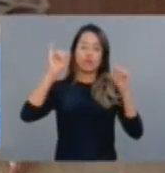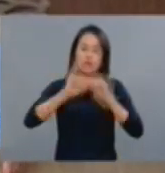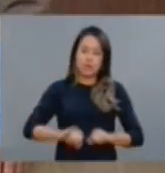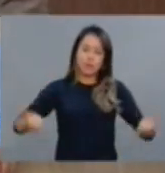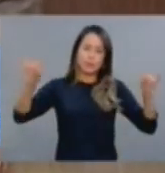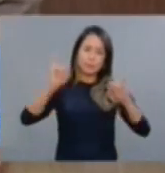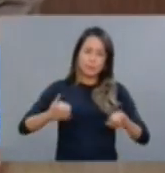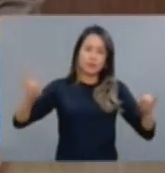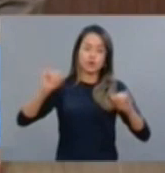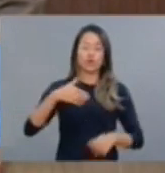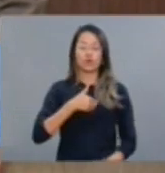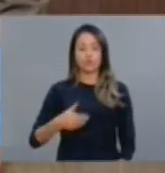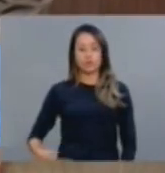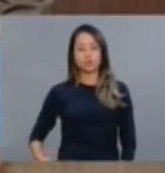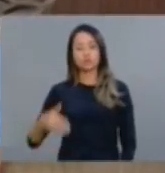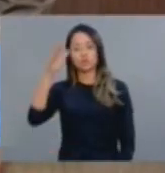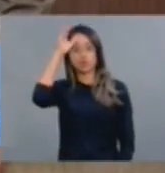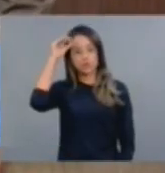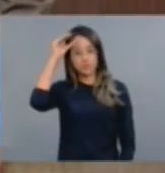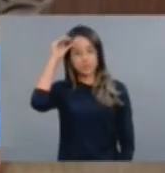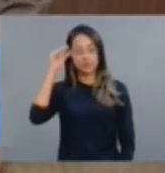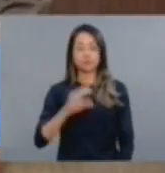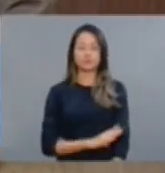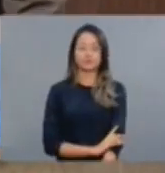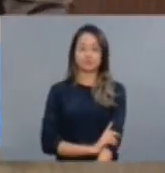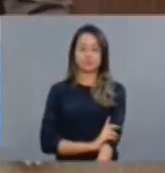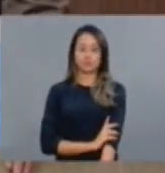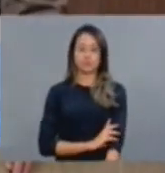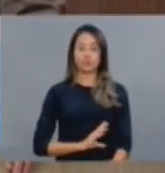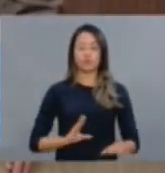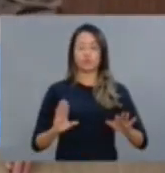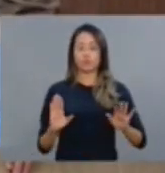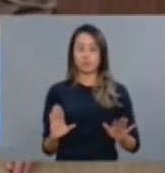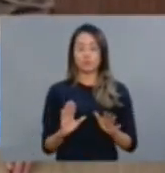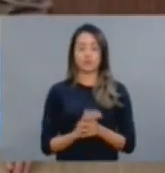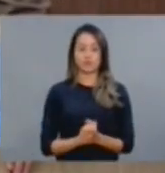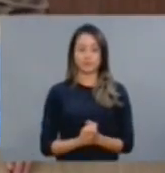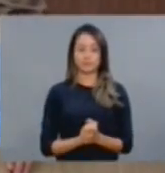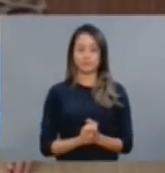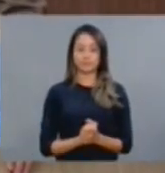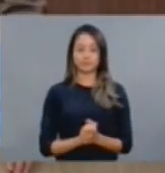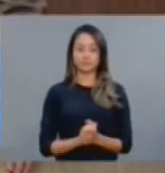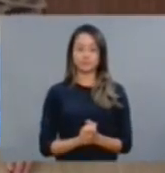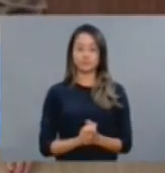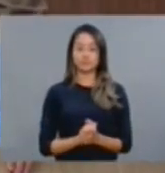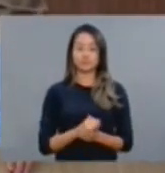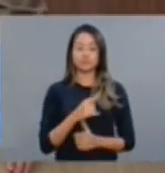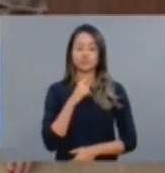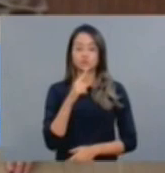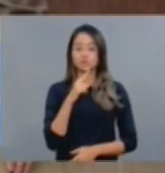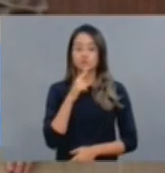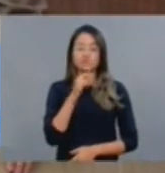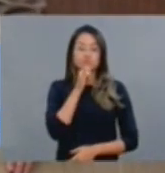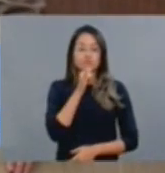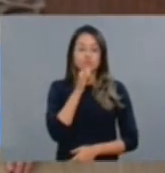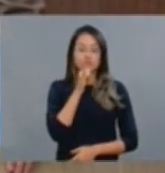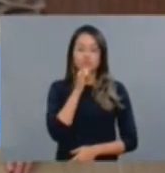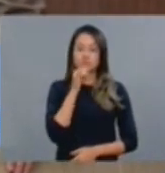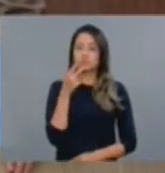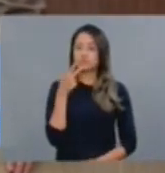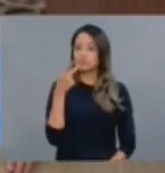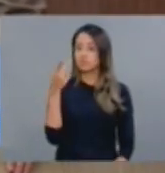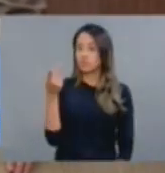pelo atual governador Camilo Santana e que não cabe em momento algum a desculpa